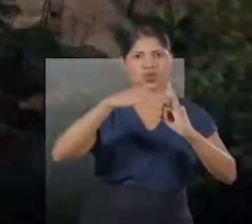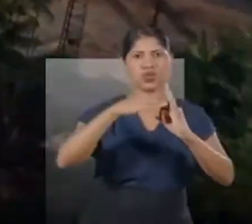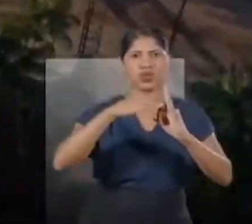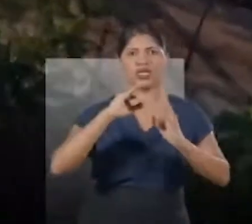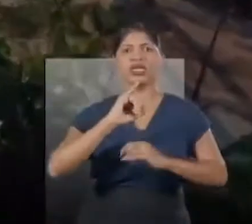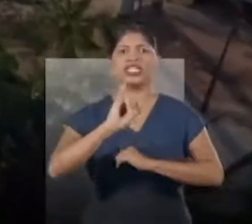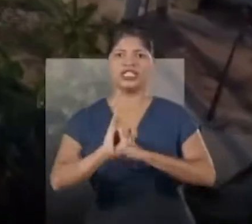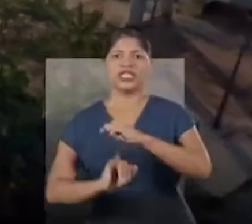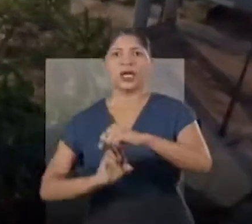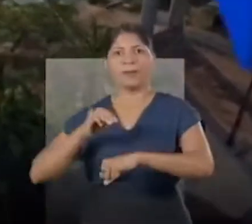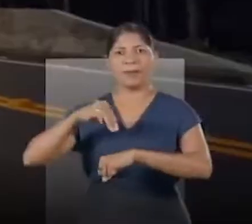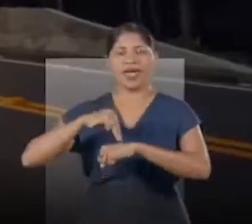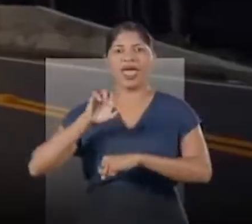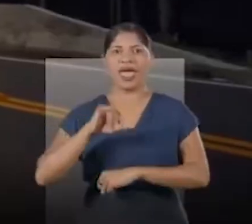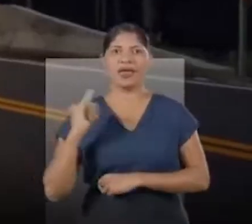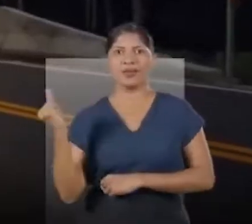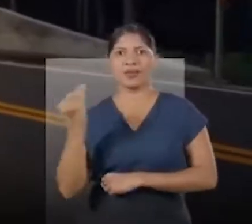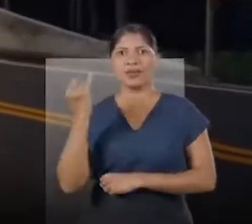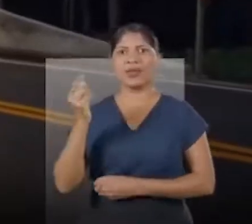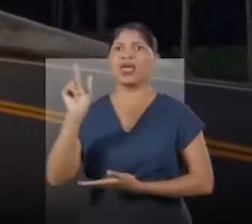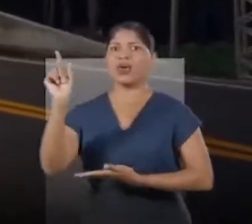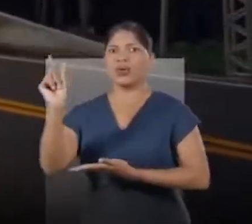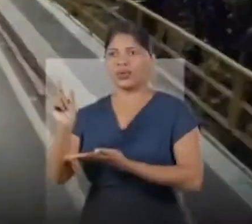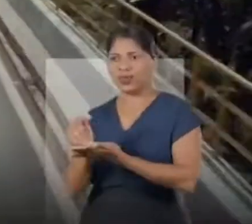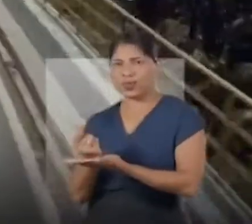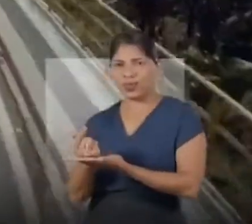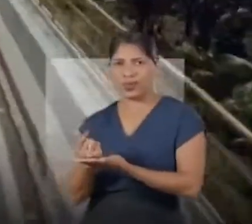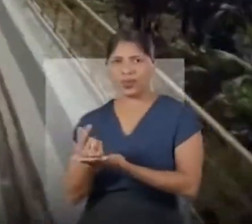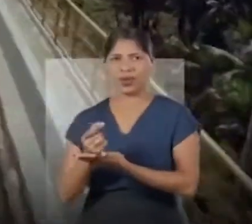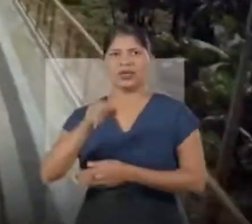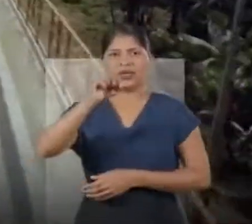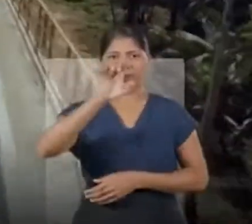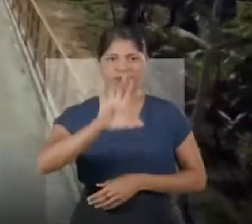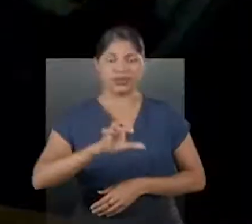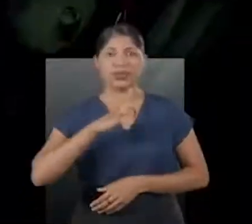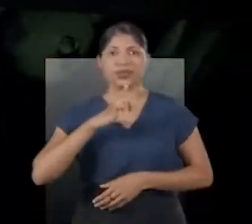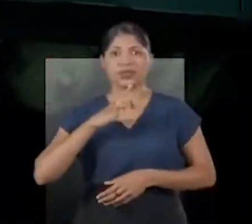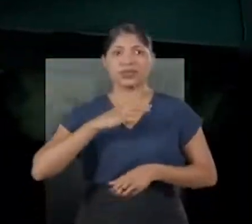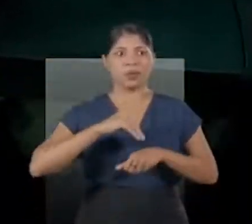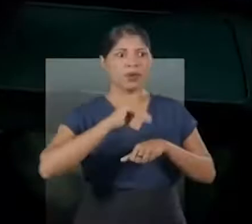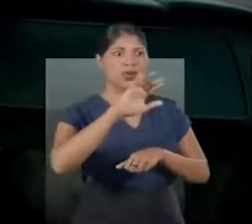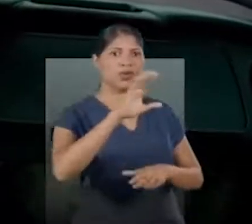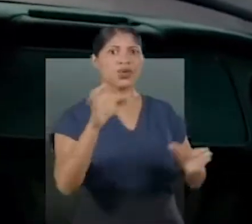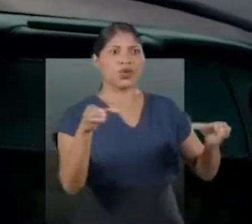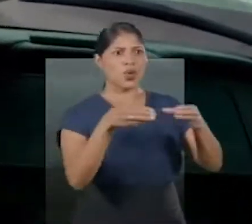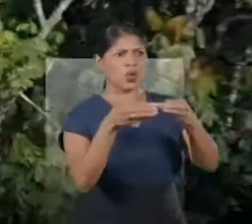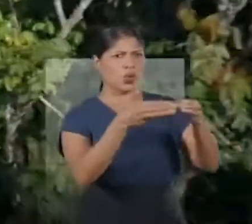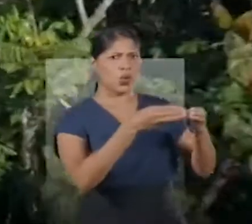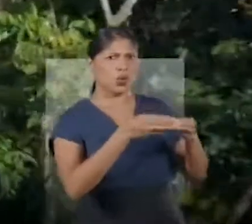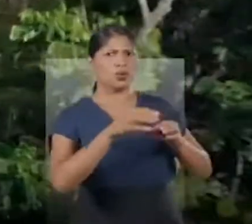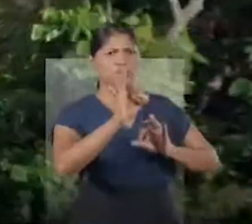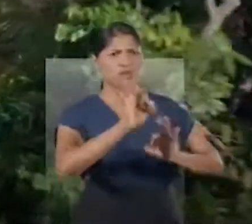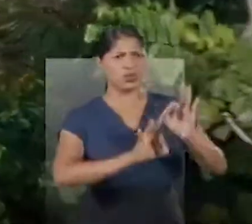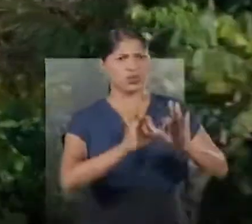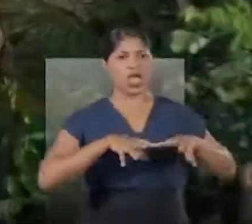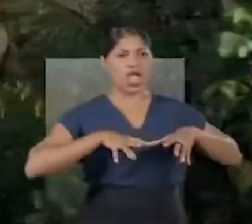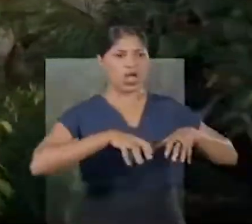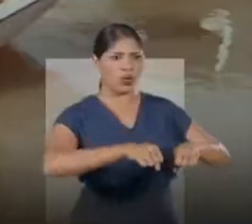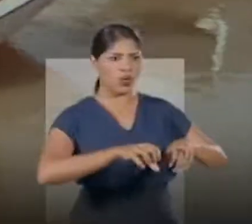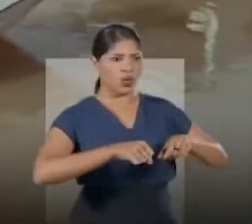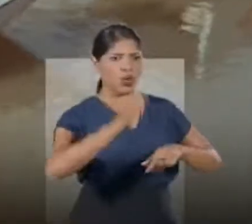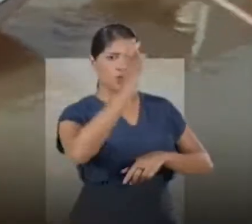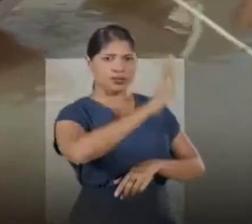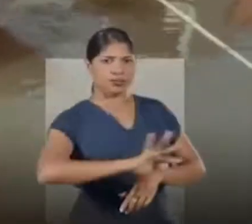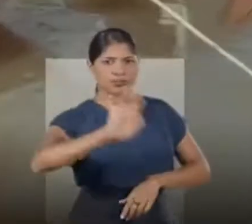é uma obra de grande importância para a economia. A região concentra os maiores produtores de açaí do Brasil.